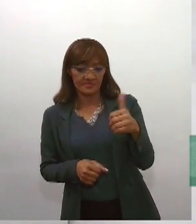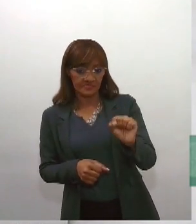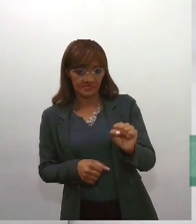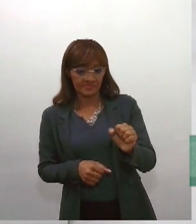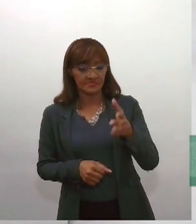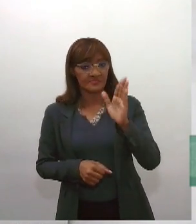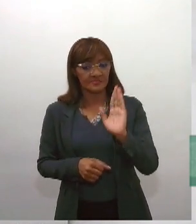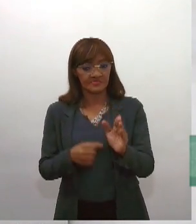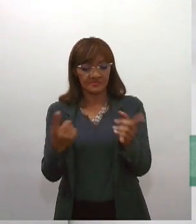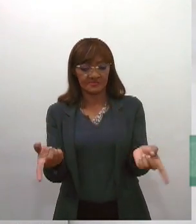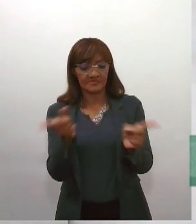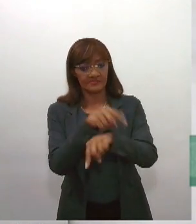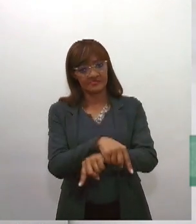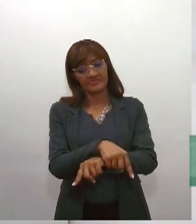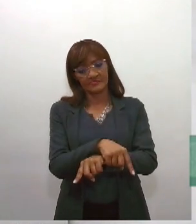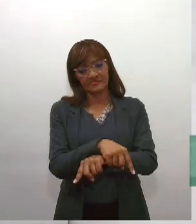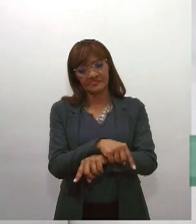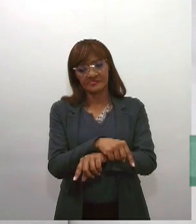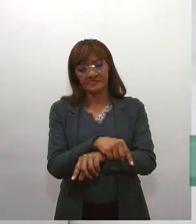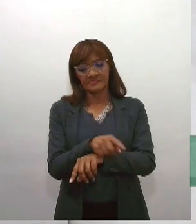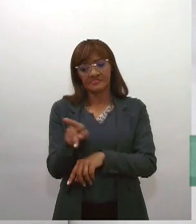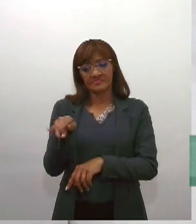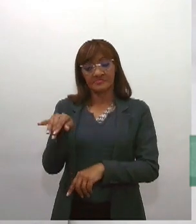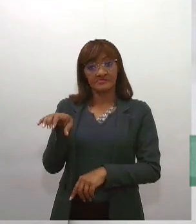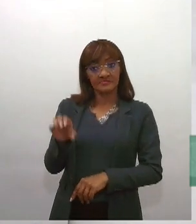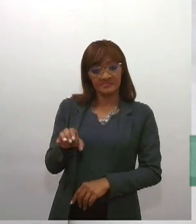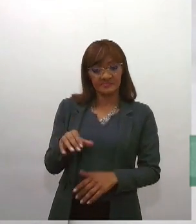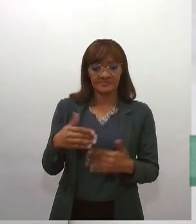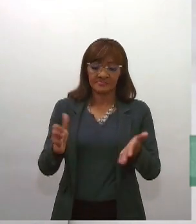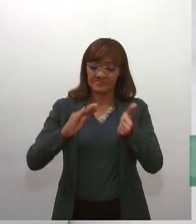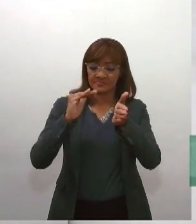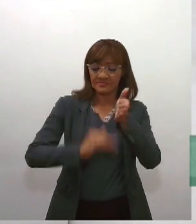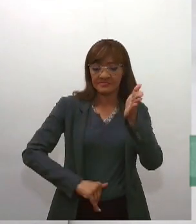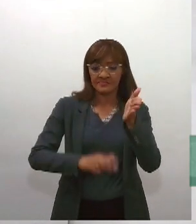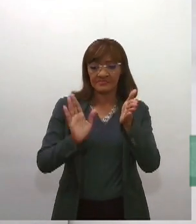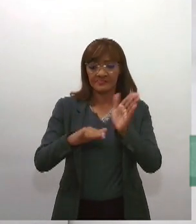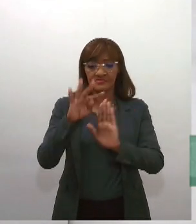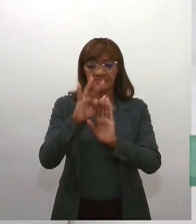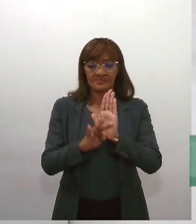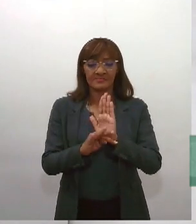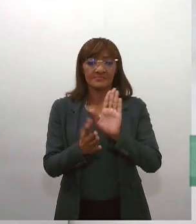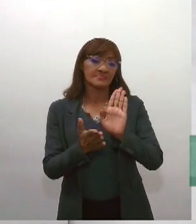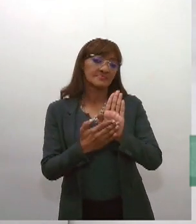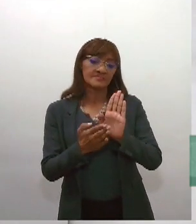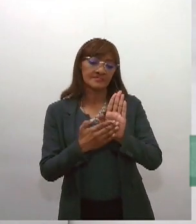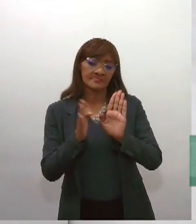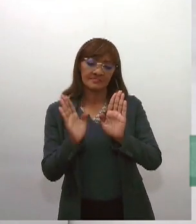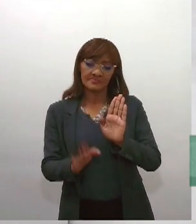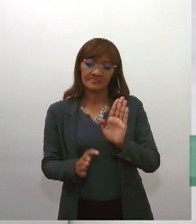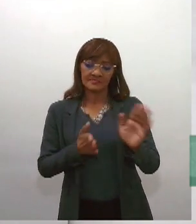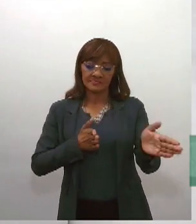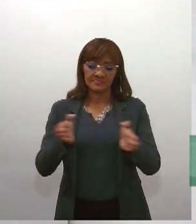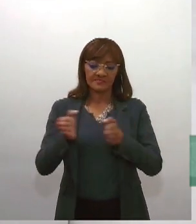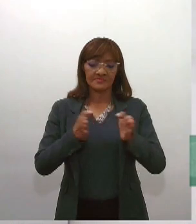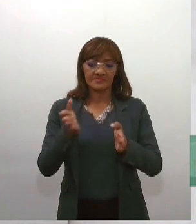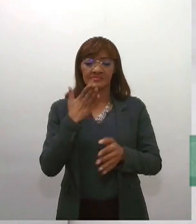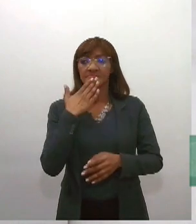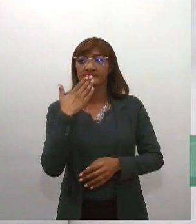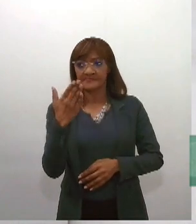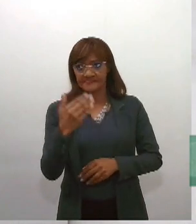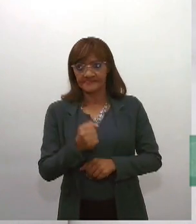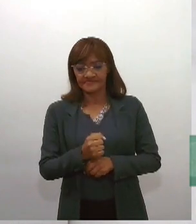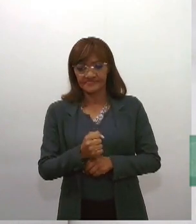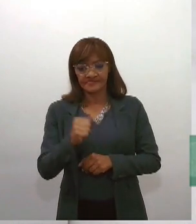à PEC. O Senado decidiu retirar do texto a proposta que estabelecia prazos para os pedidos de vista. Em